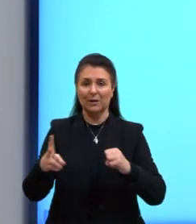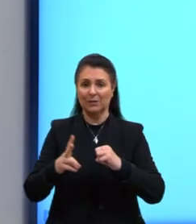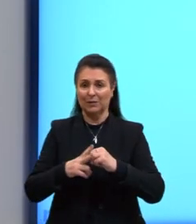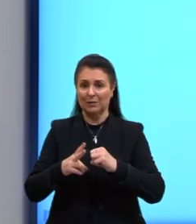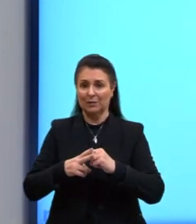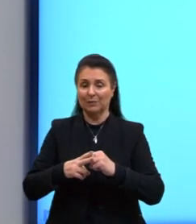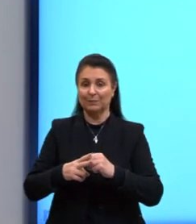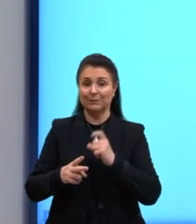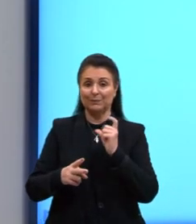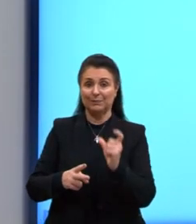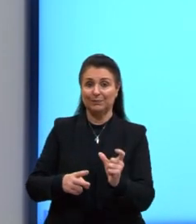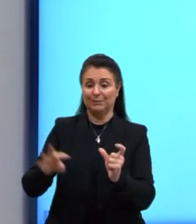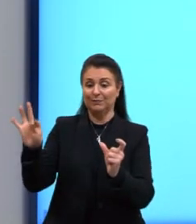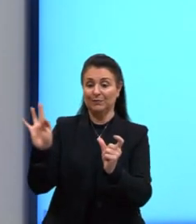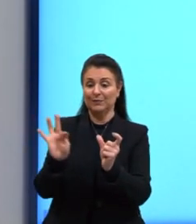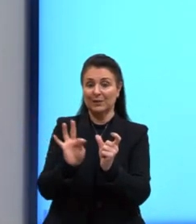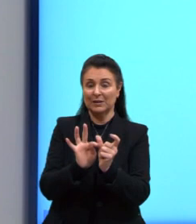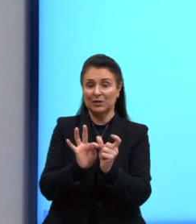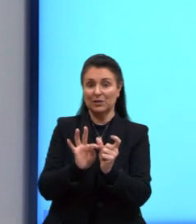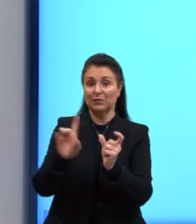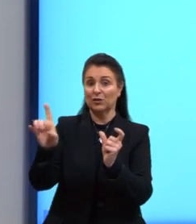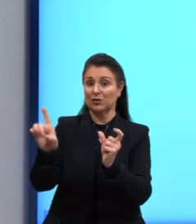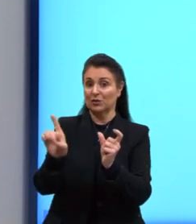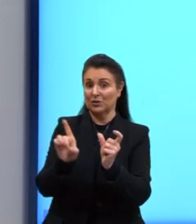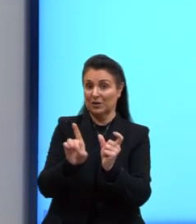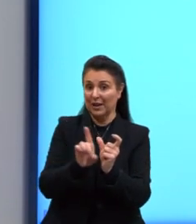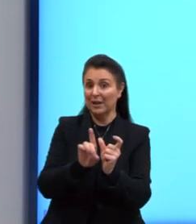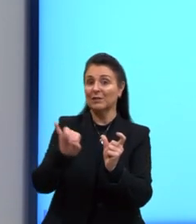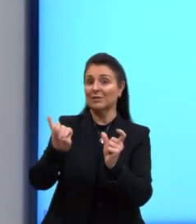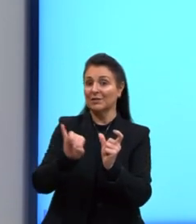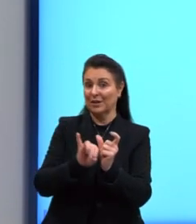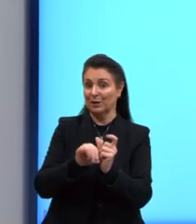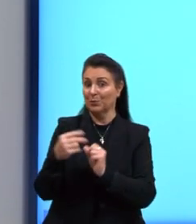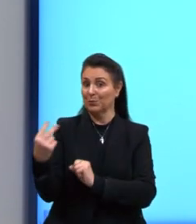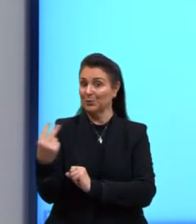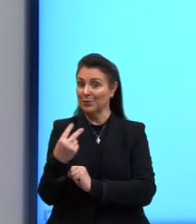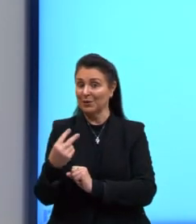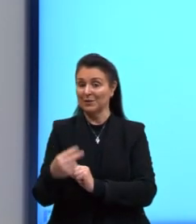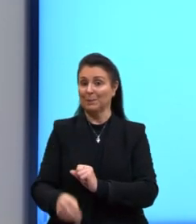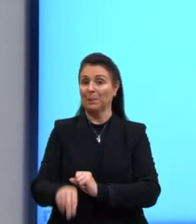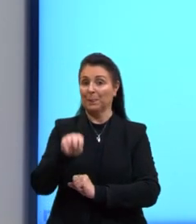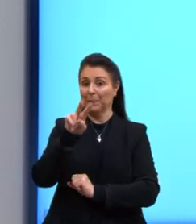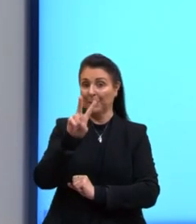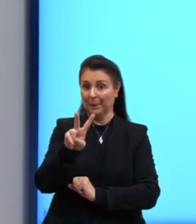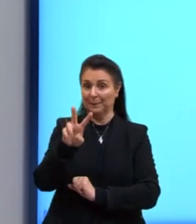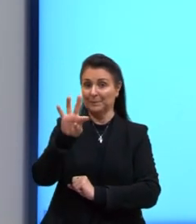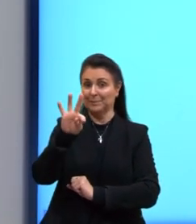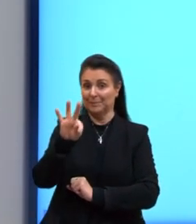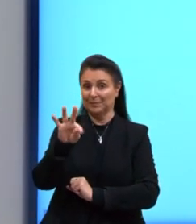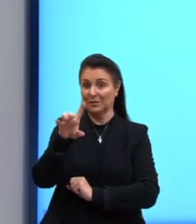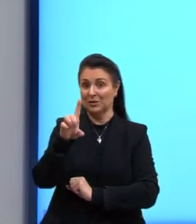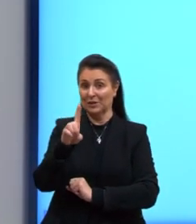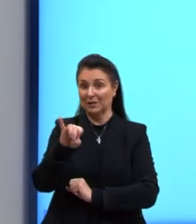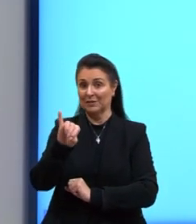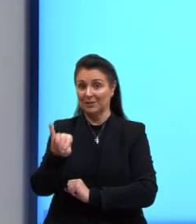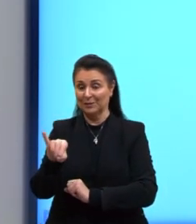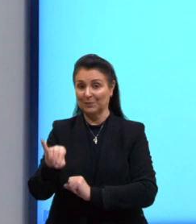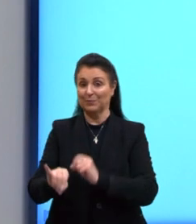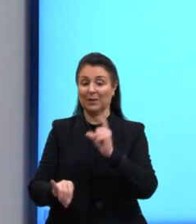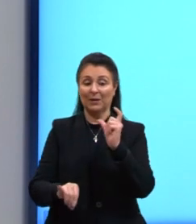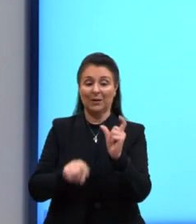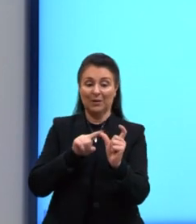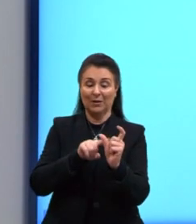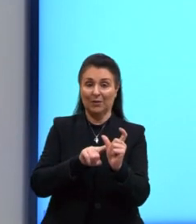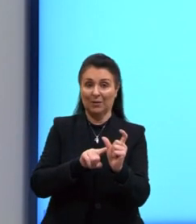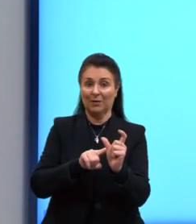transitivo direto e indireto. Por que a gente chama ele assim? Lá no nosso verbo